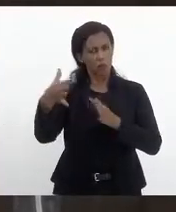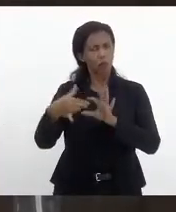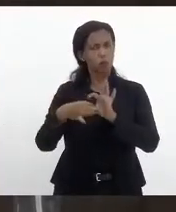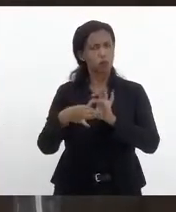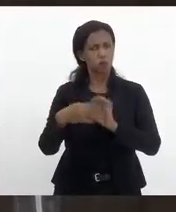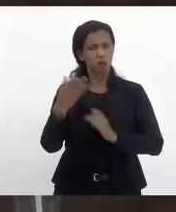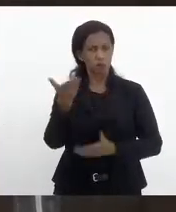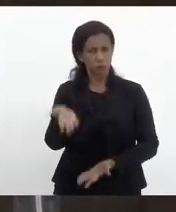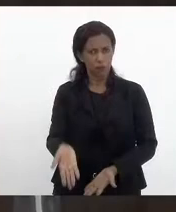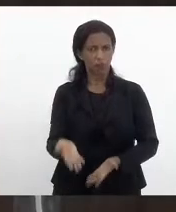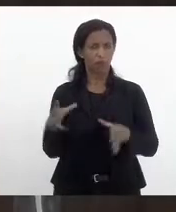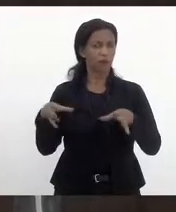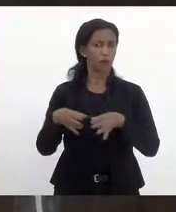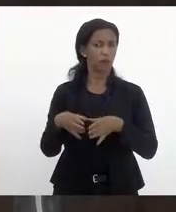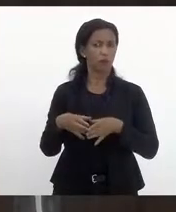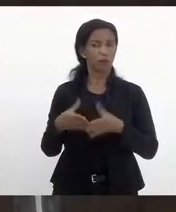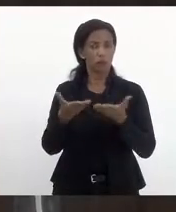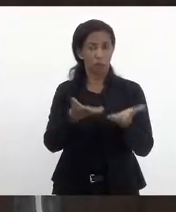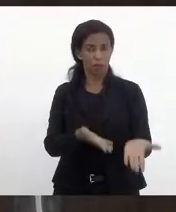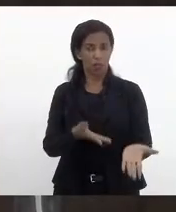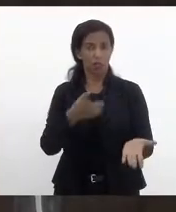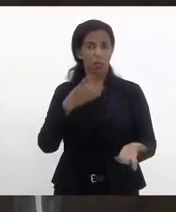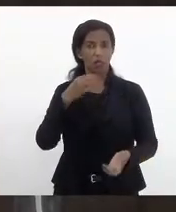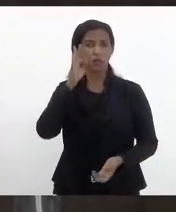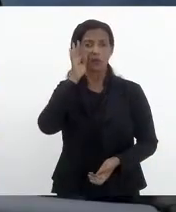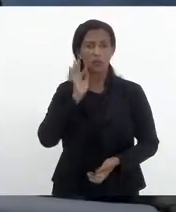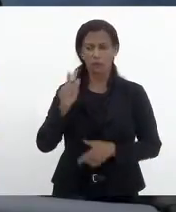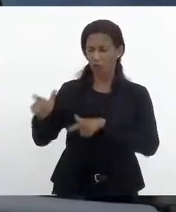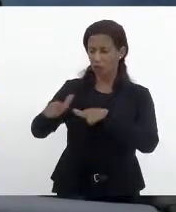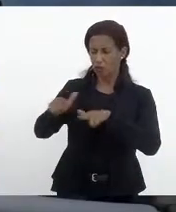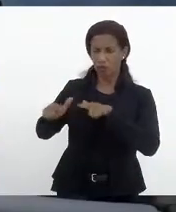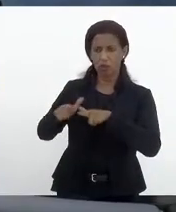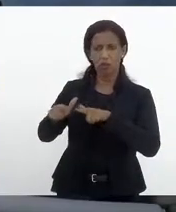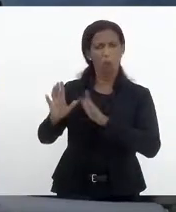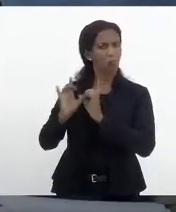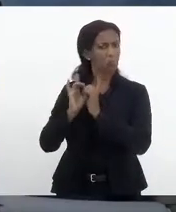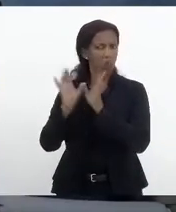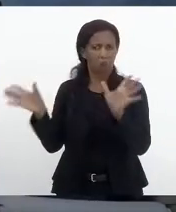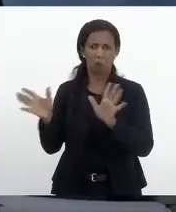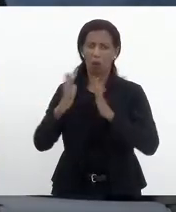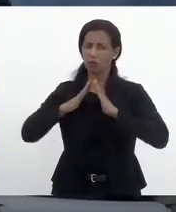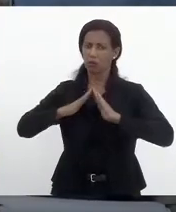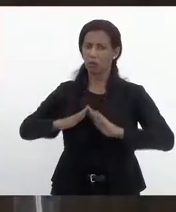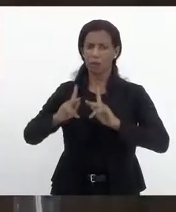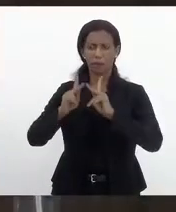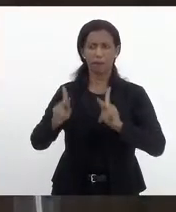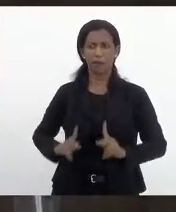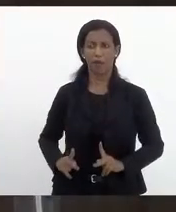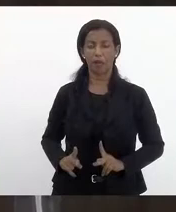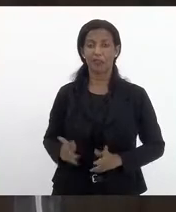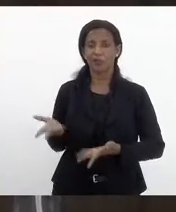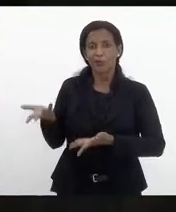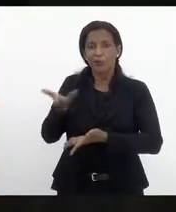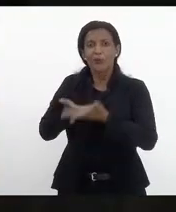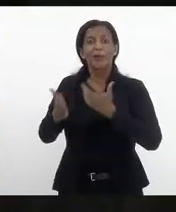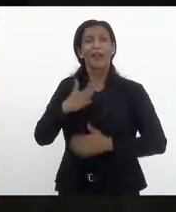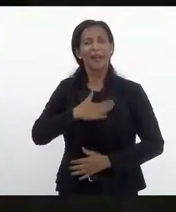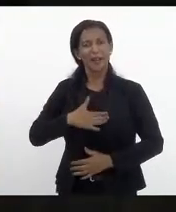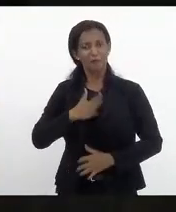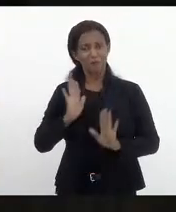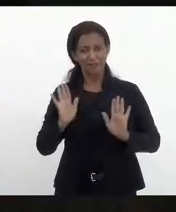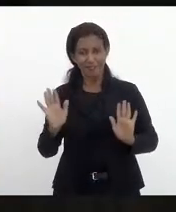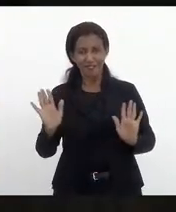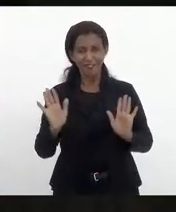e pelo menos no âmbito da comissão, está aqui o deputado Serafine, a gente tem trabalhado de forma muito democrática e tranquila. Então, harmoniosa. Harmonicamente.